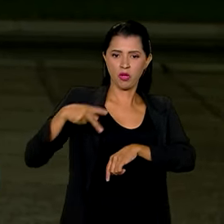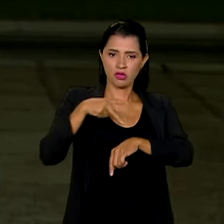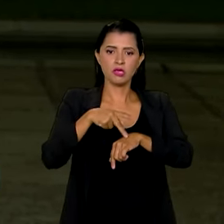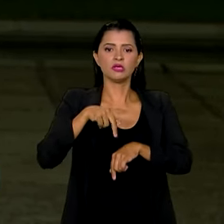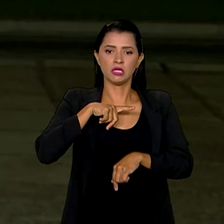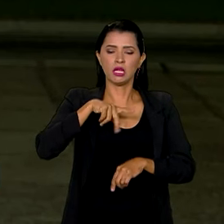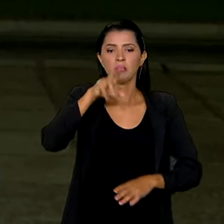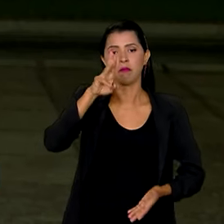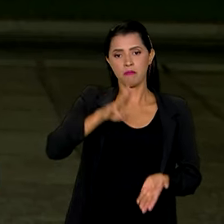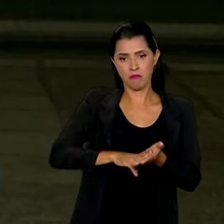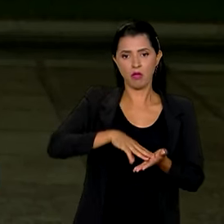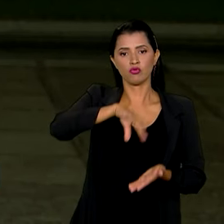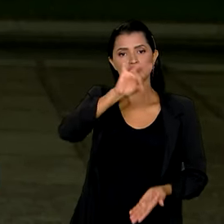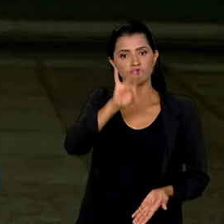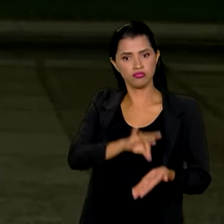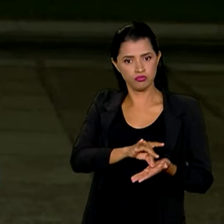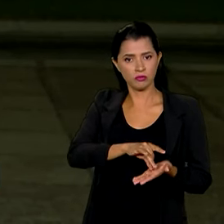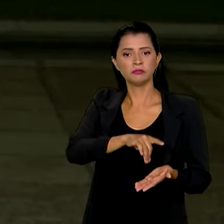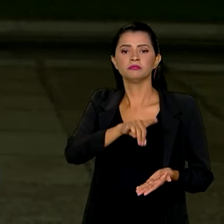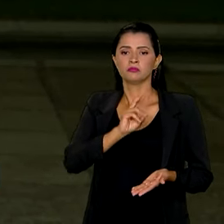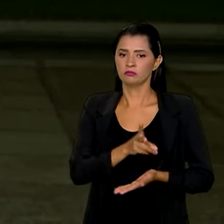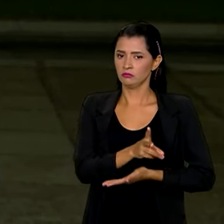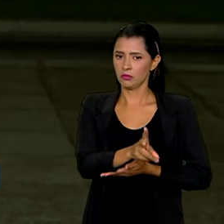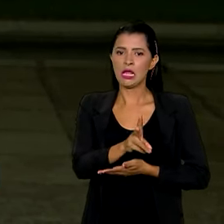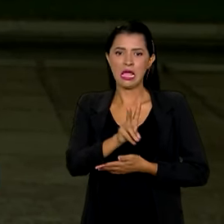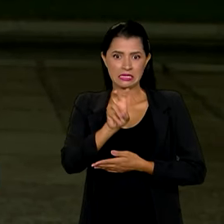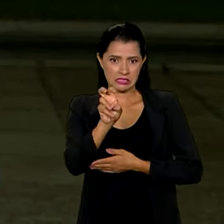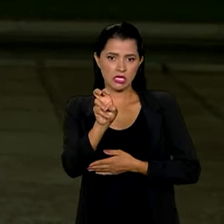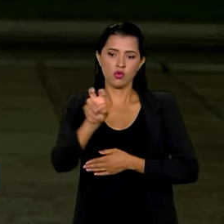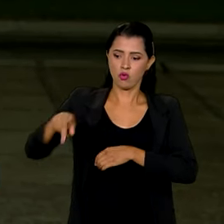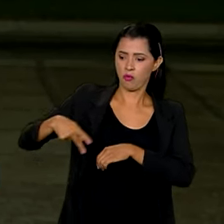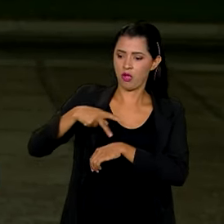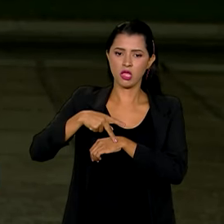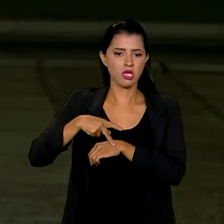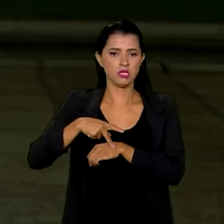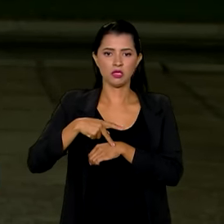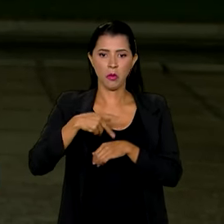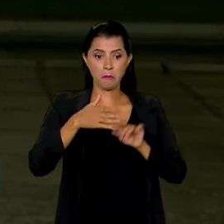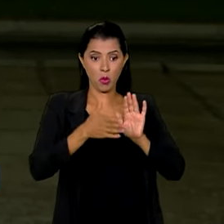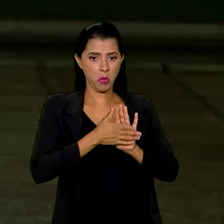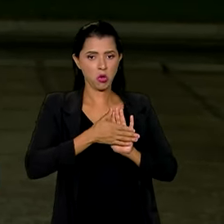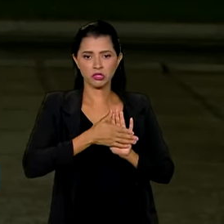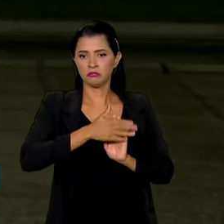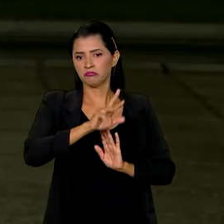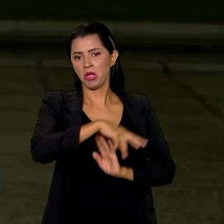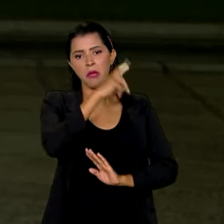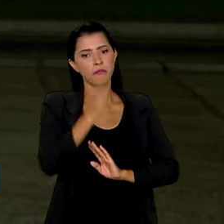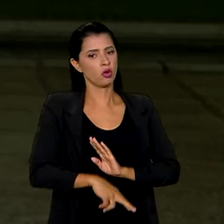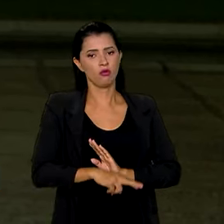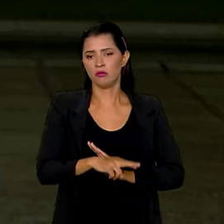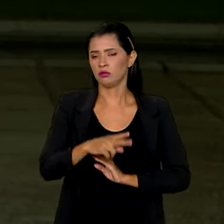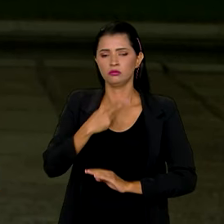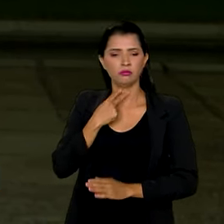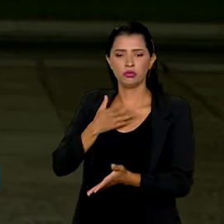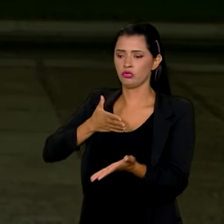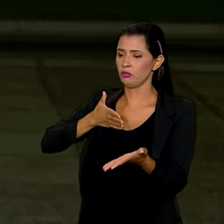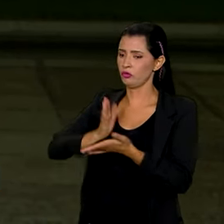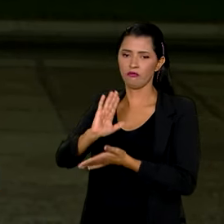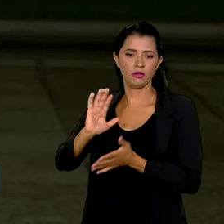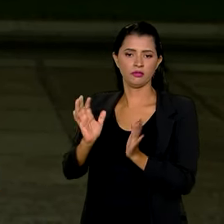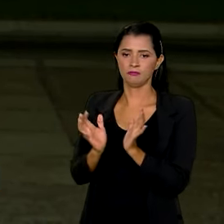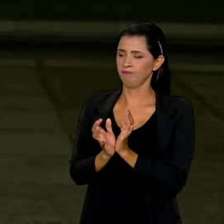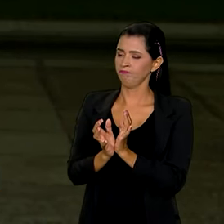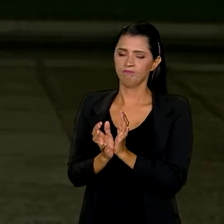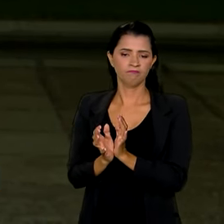permanente no Conselho. Quando uma dessas cinco nações veta uma proposta, ela não pode ser aprovada pelo grupo.